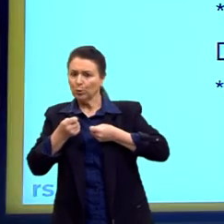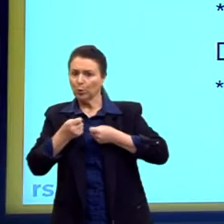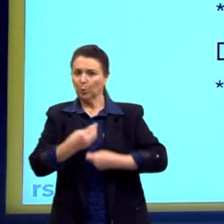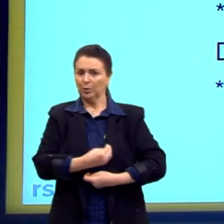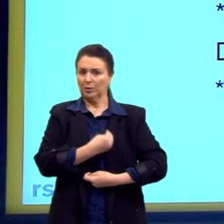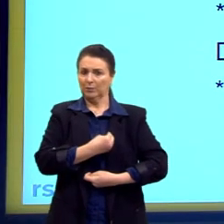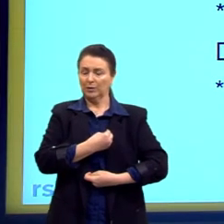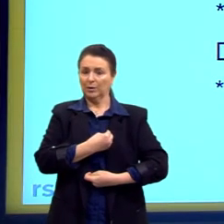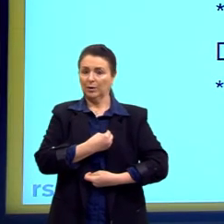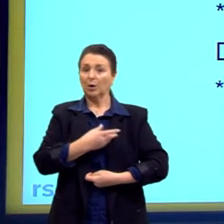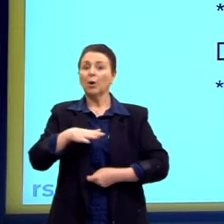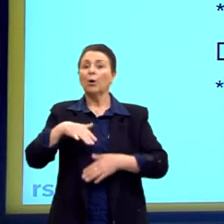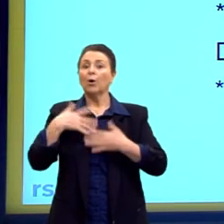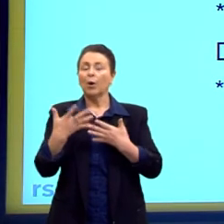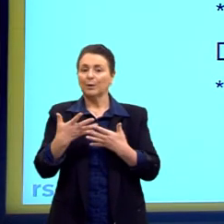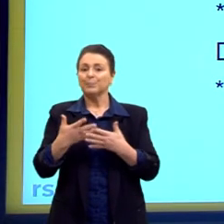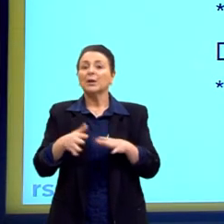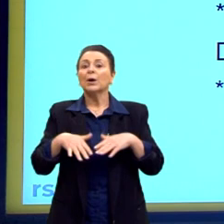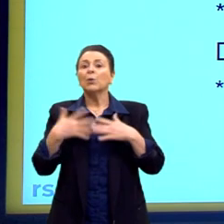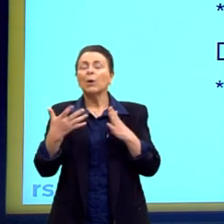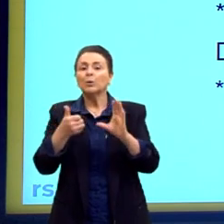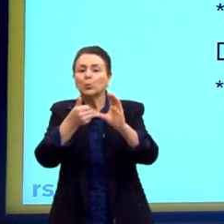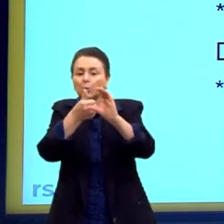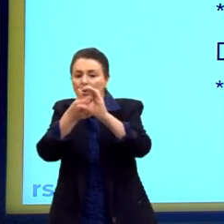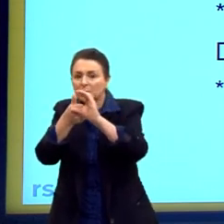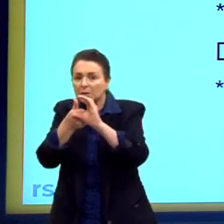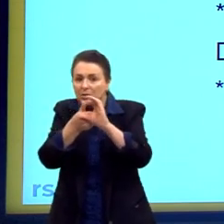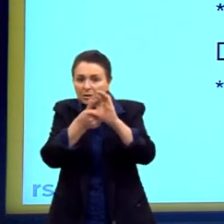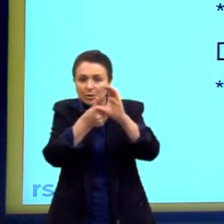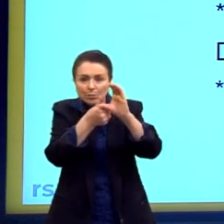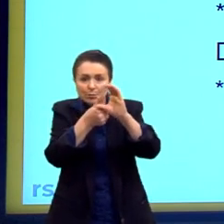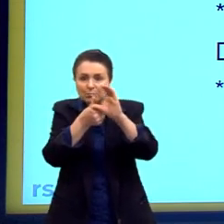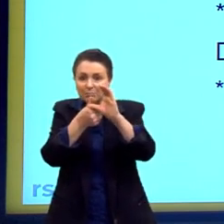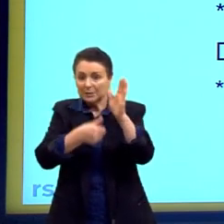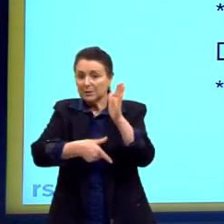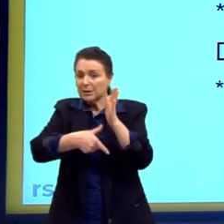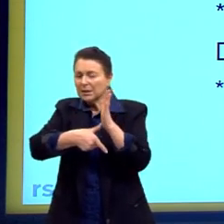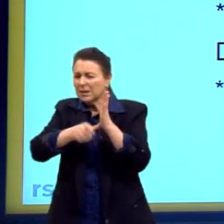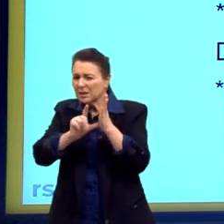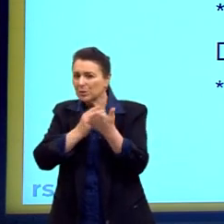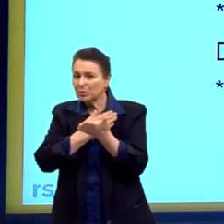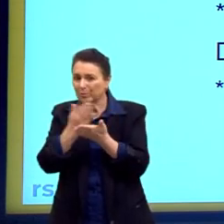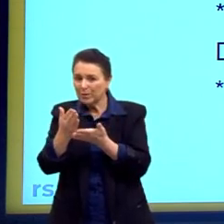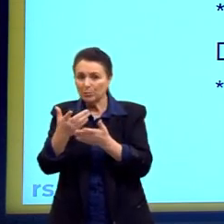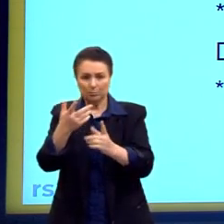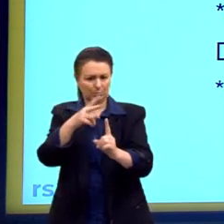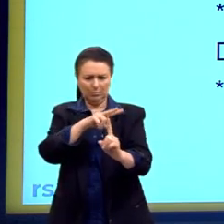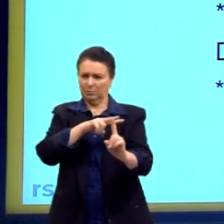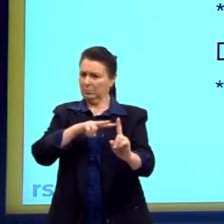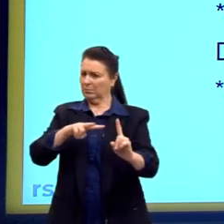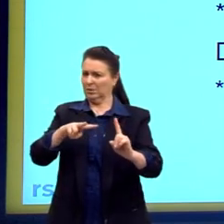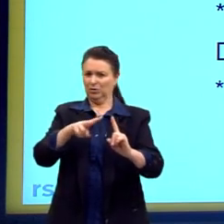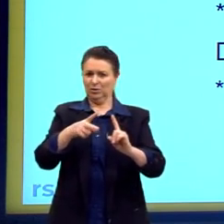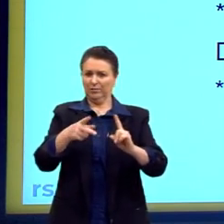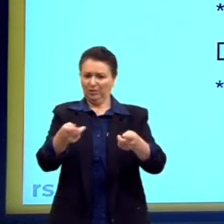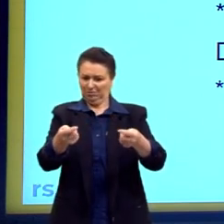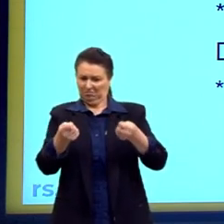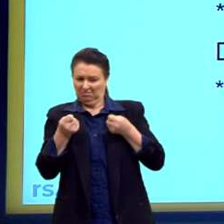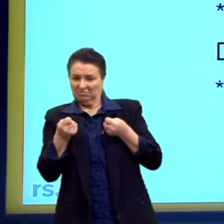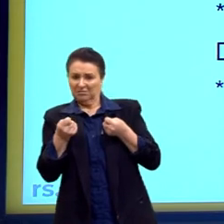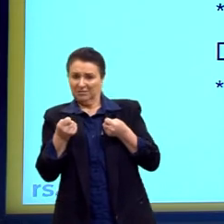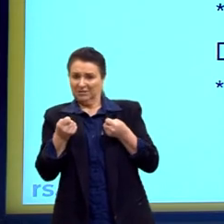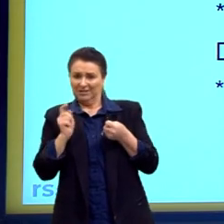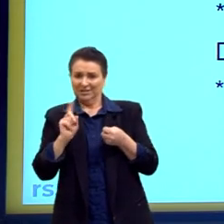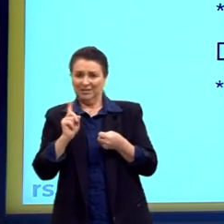enquanto o cristianismo, no início do cristianismo não tinha essa perspectiva da poupança, aqui a ética